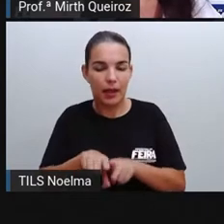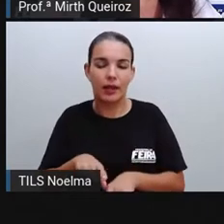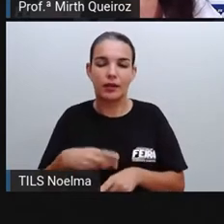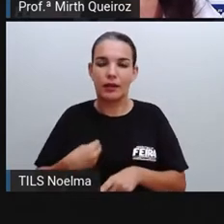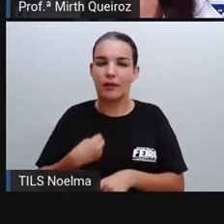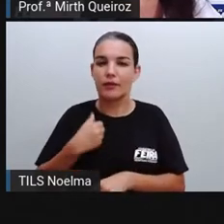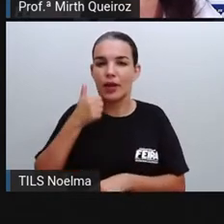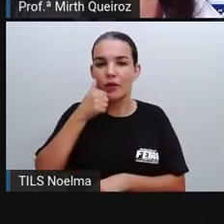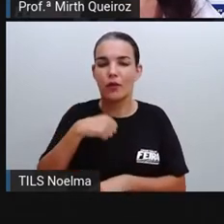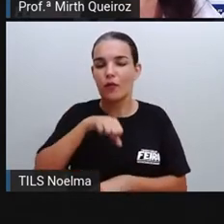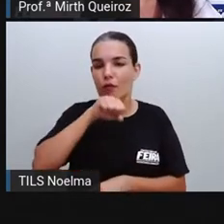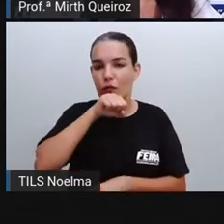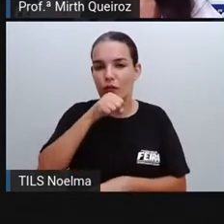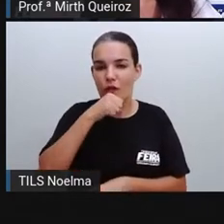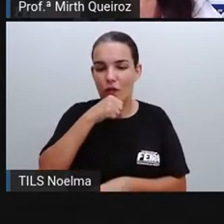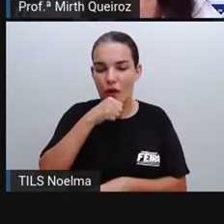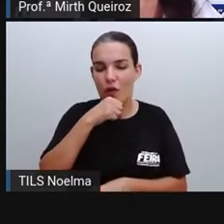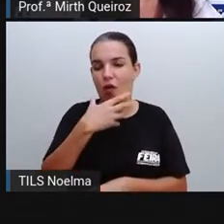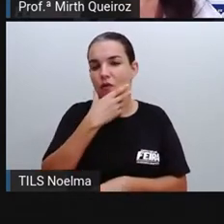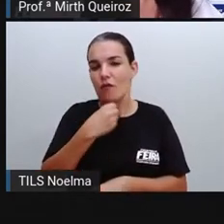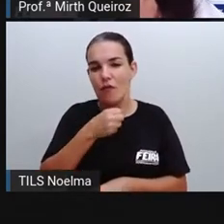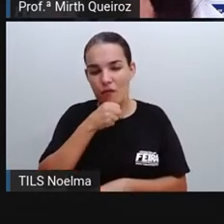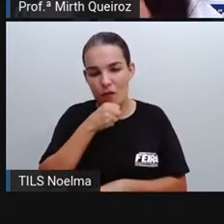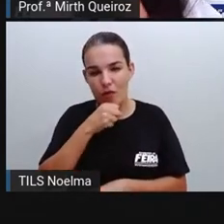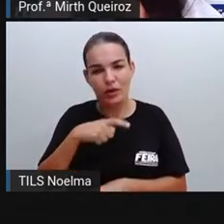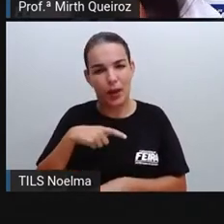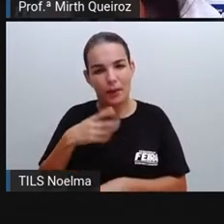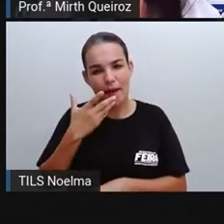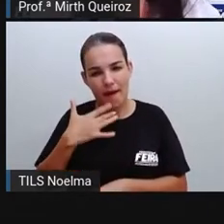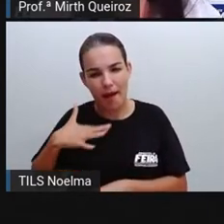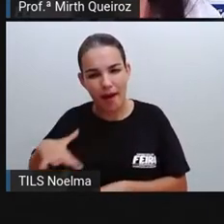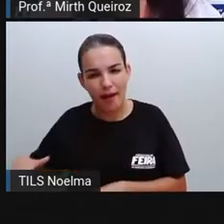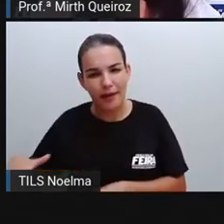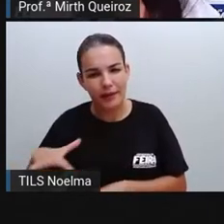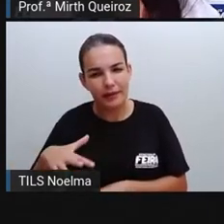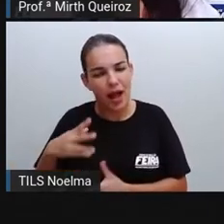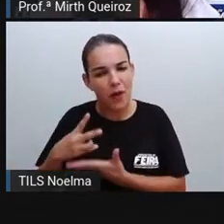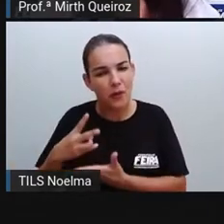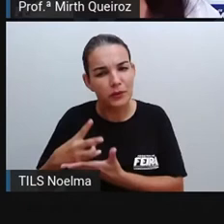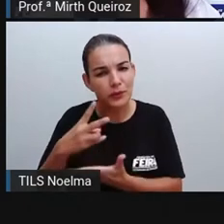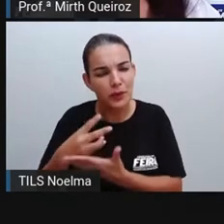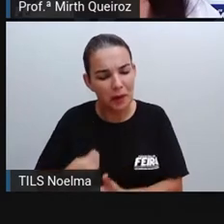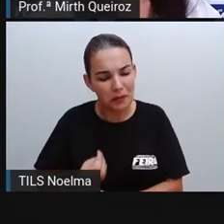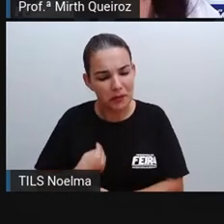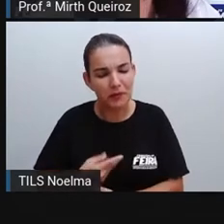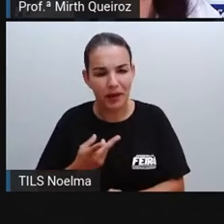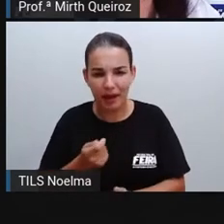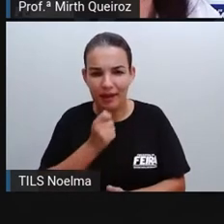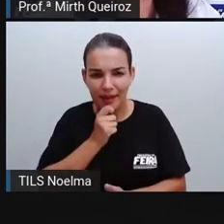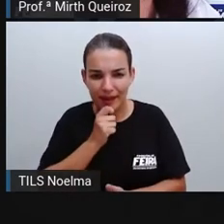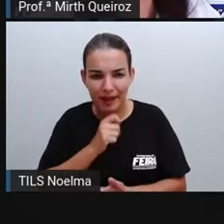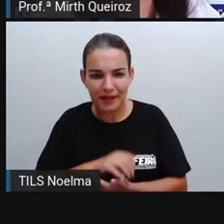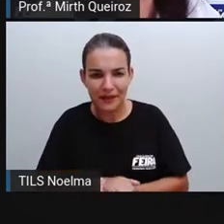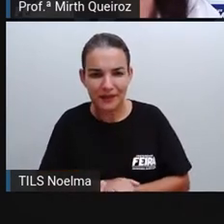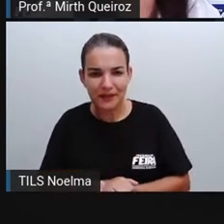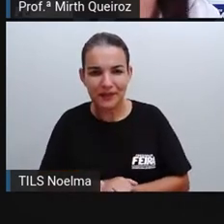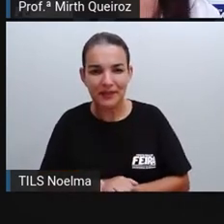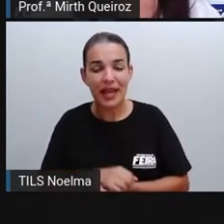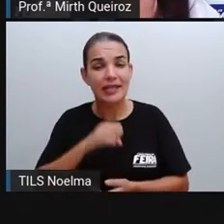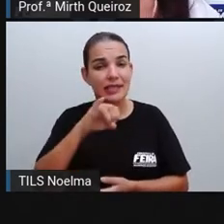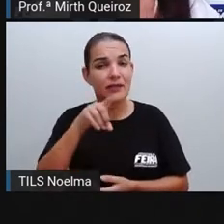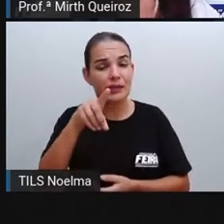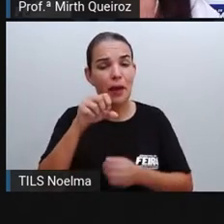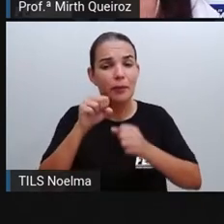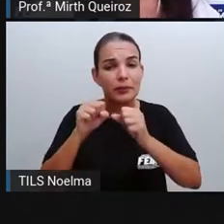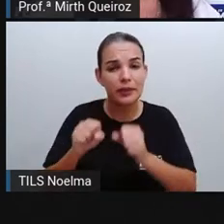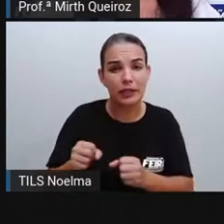nossos avós no período da infância deles? E ainda persistem, Permanecem ainda hoje? Se